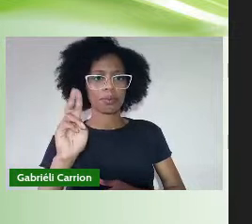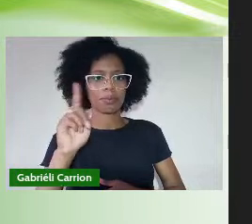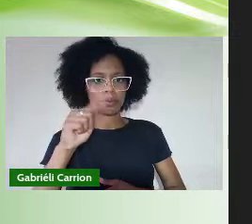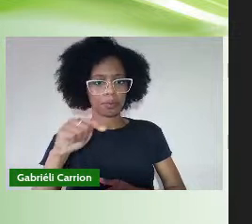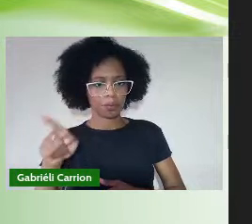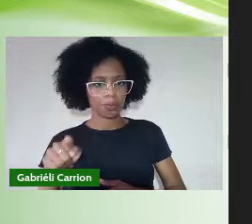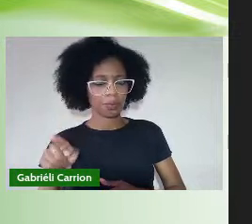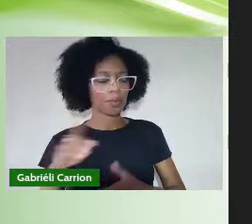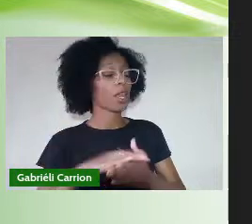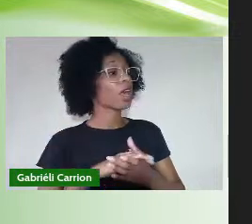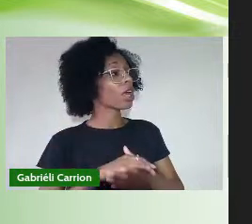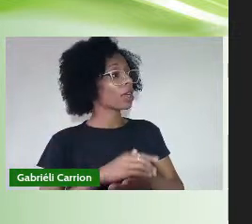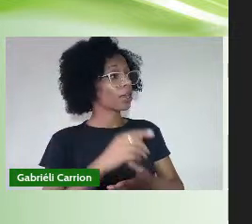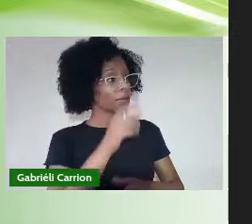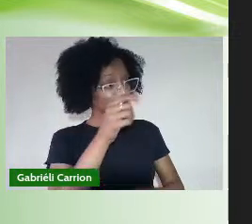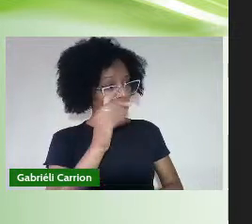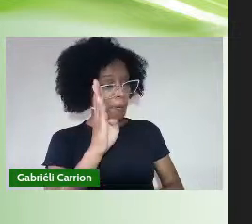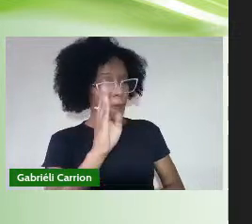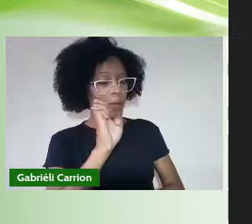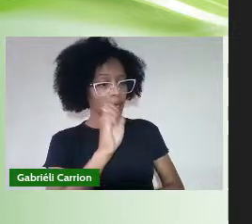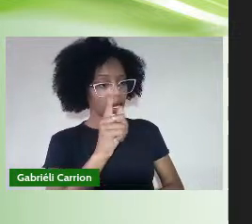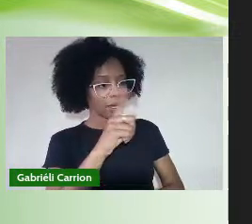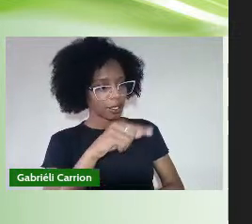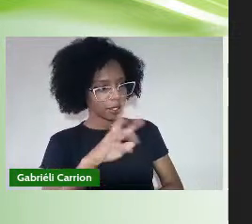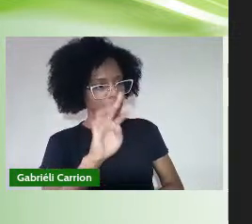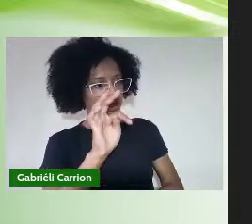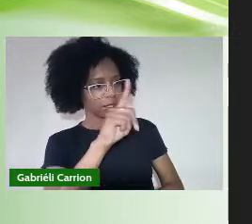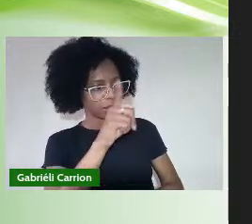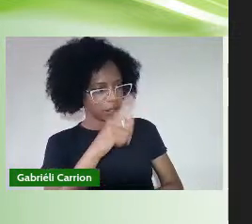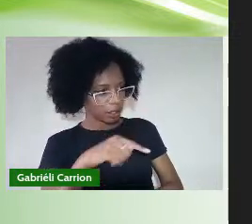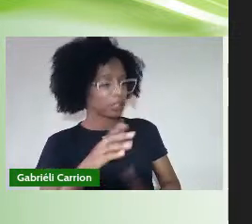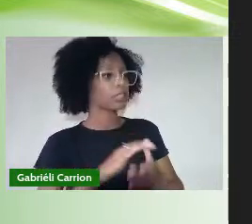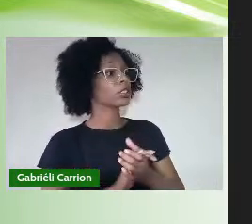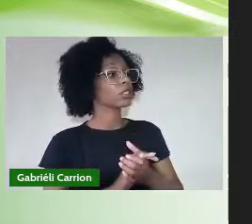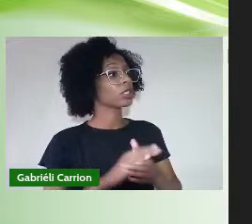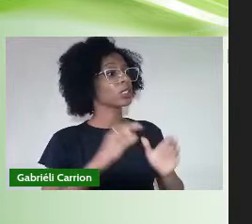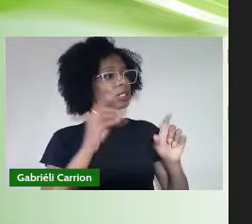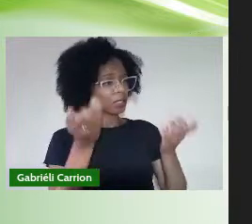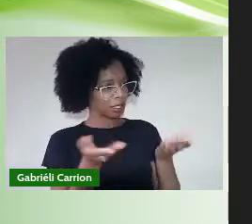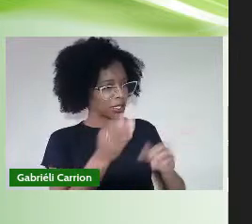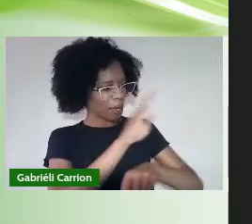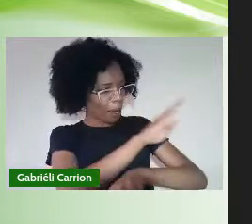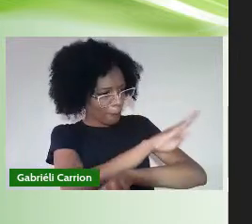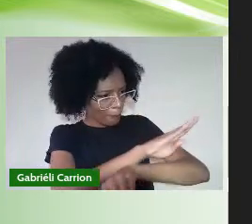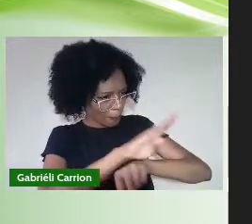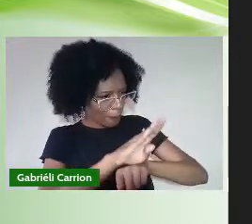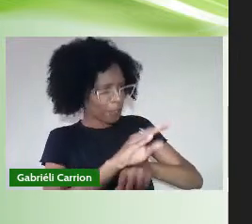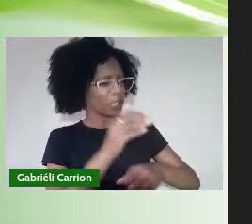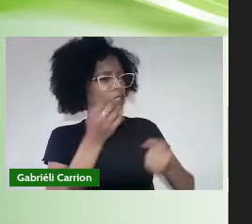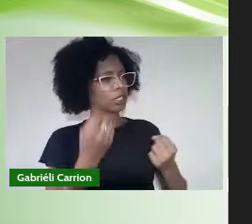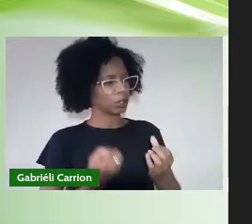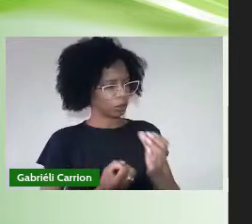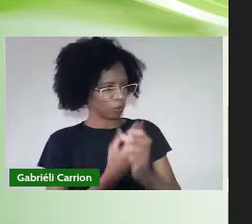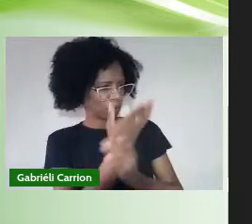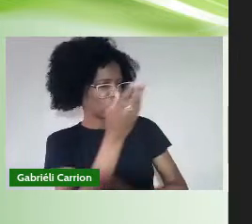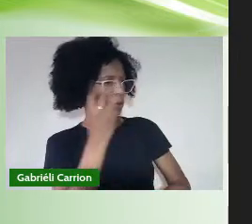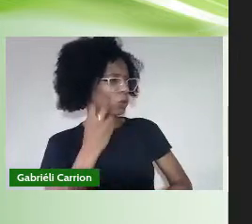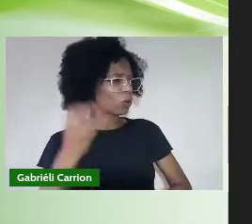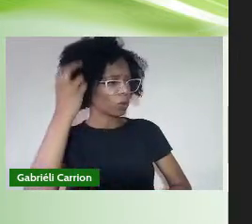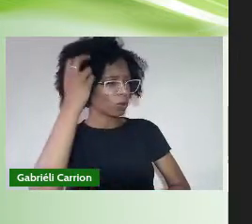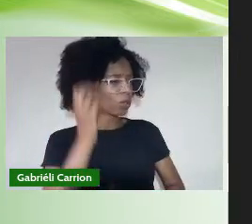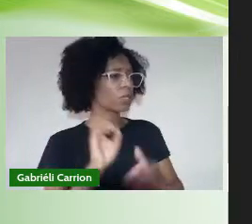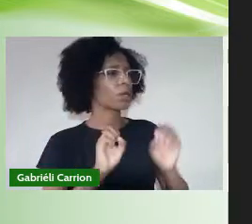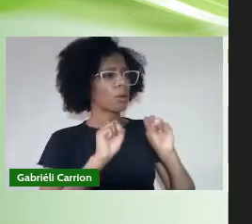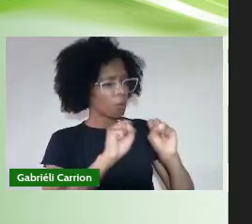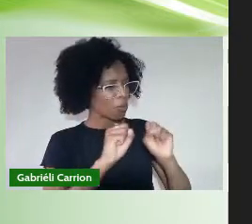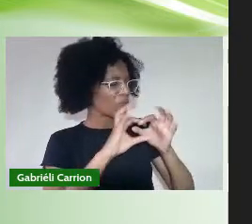Confiro a Beatriz Silva Pereira de Souza O grau de bacharela em produção e política cultural Para que possa usufruir